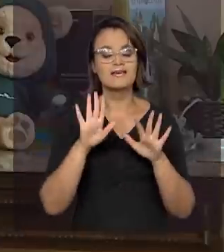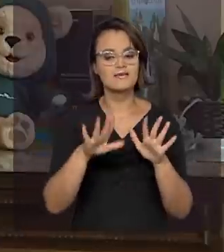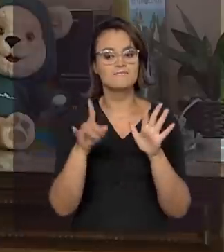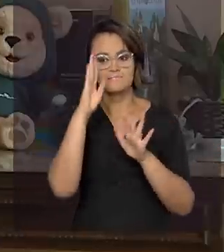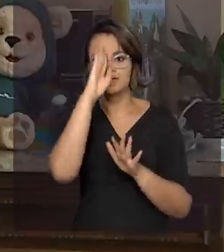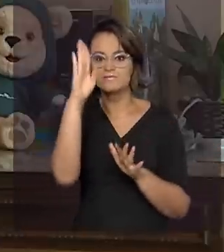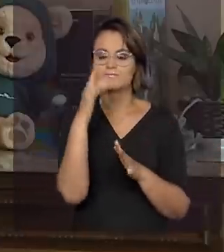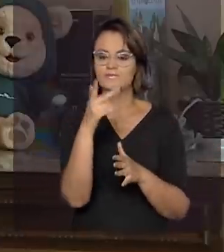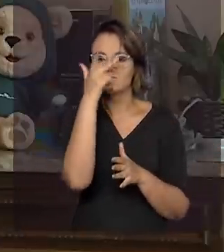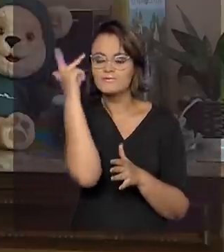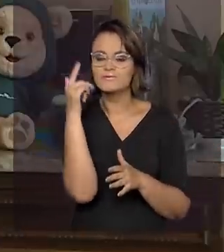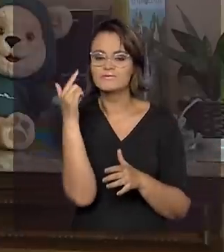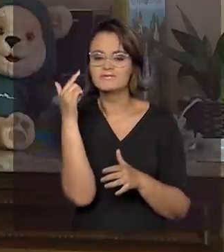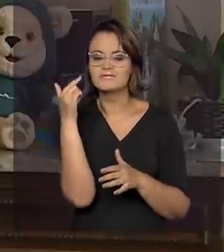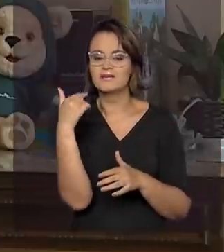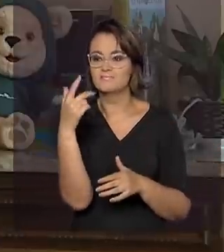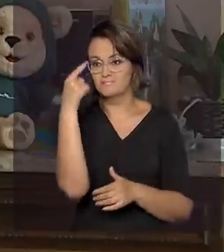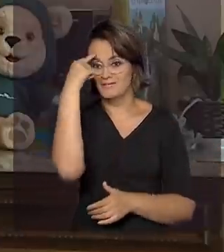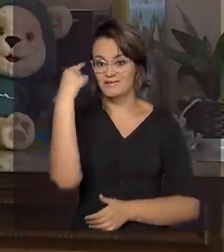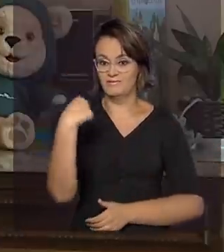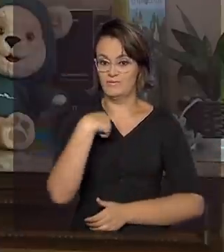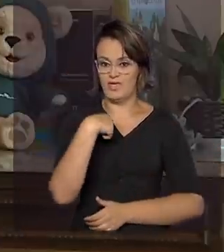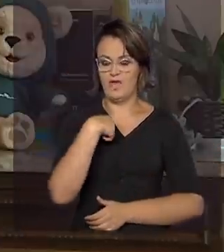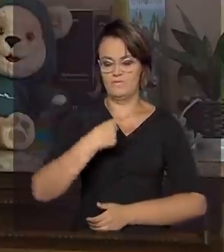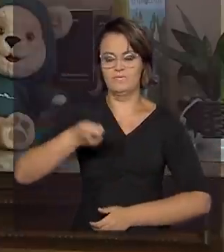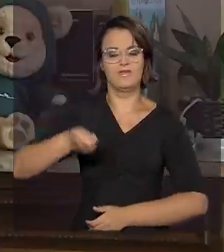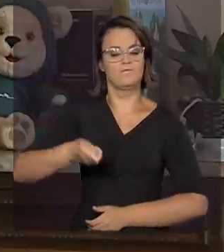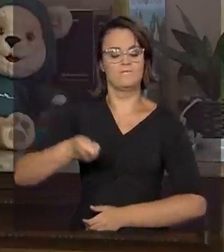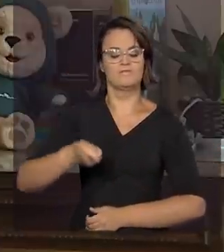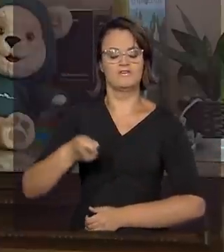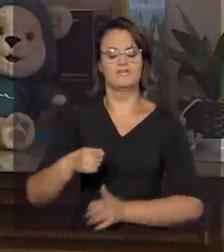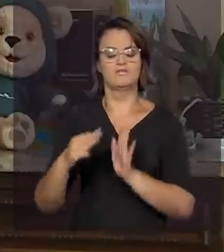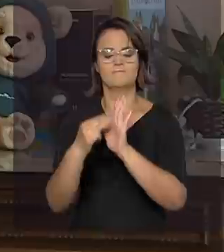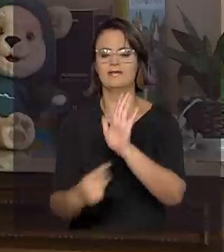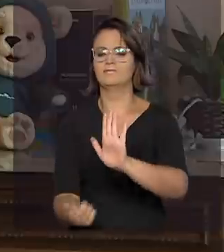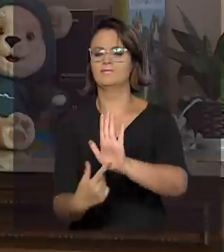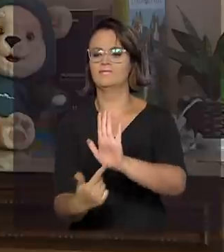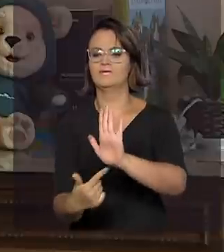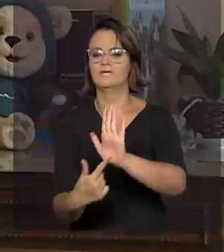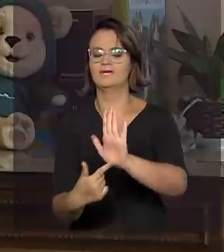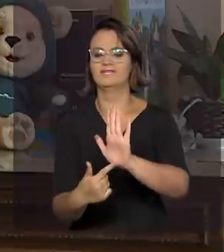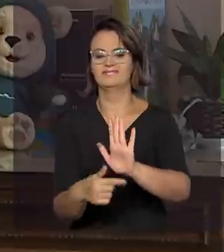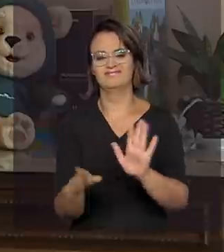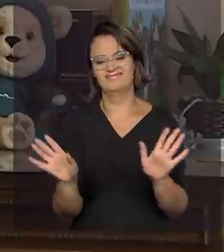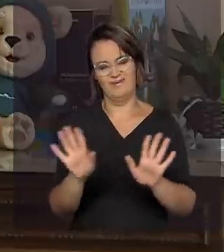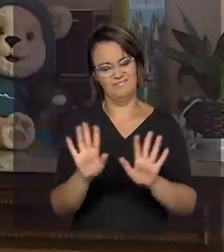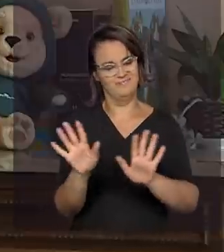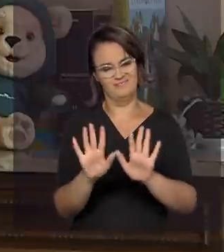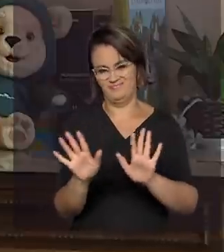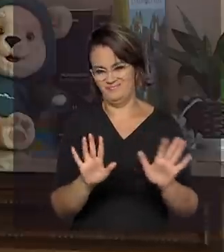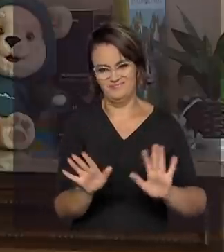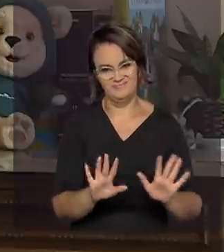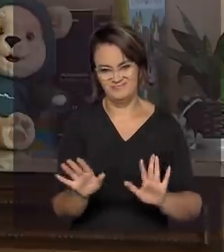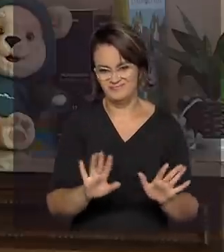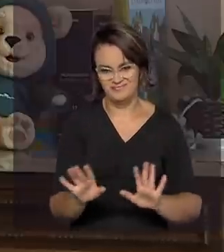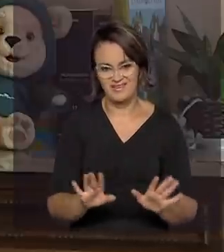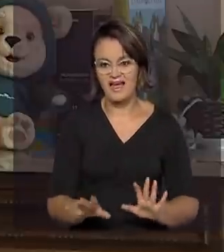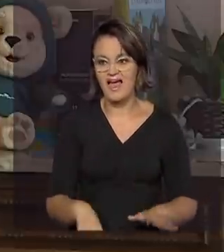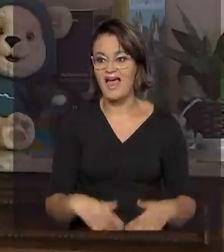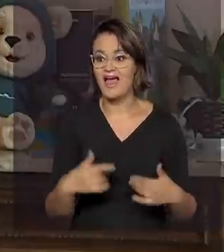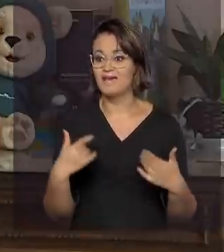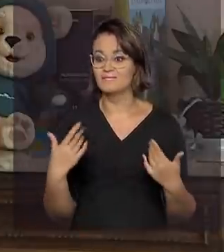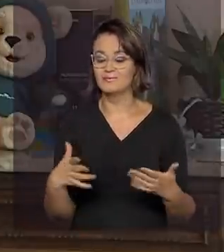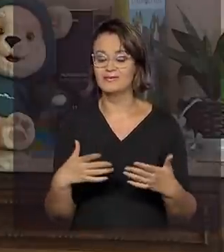muitos associavam a mim a imposição de uma determinada metodologia, mas o fato é que o